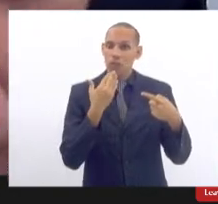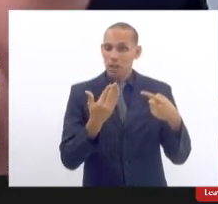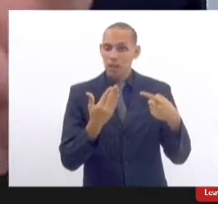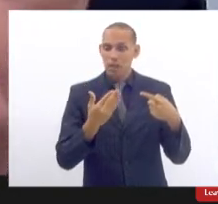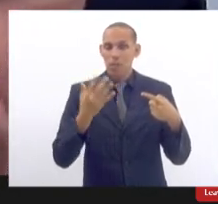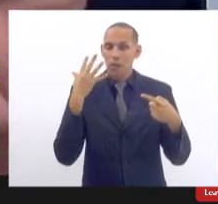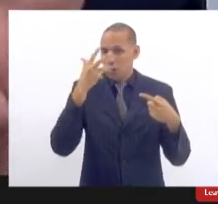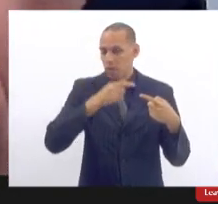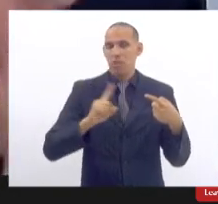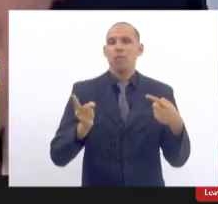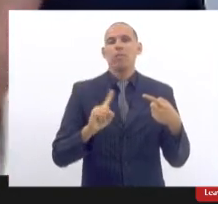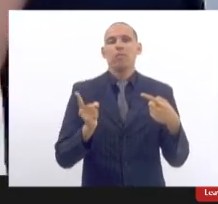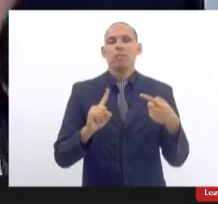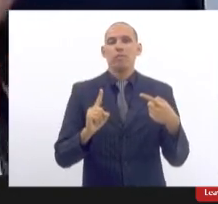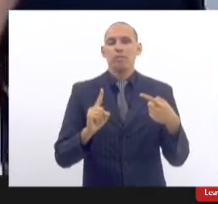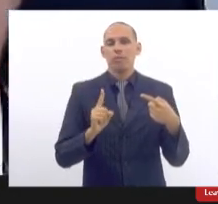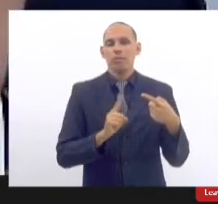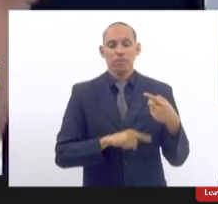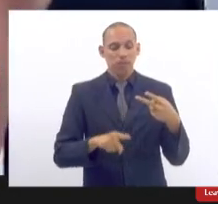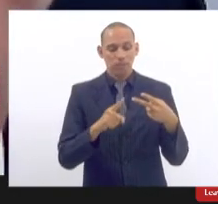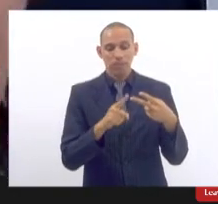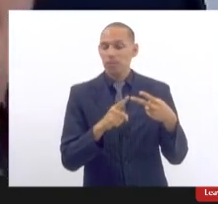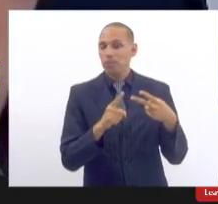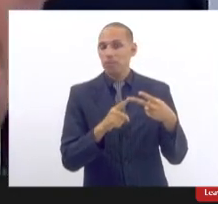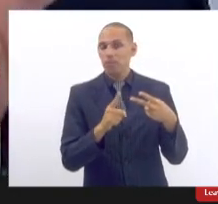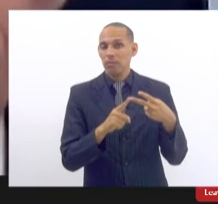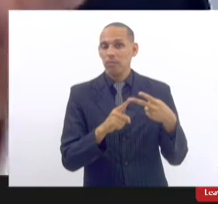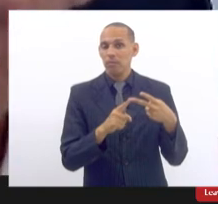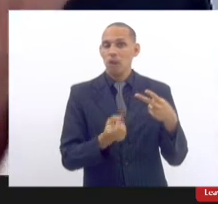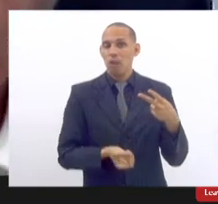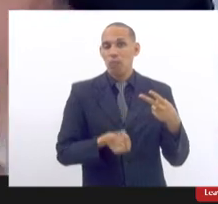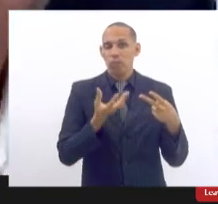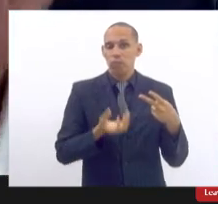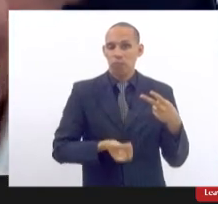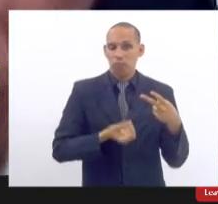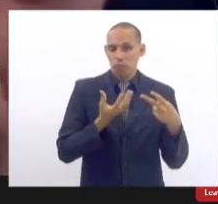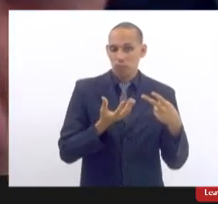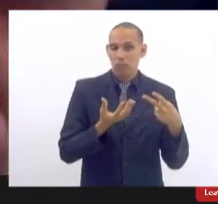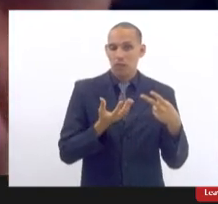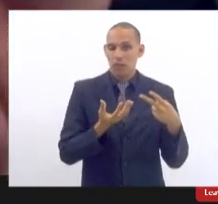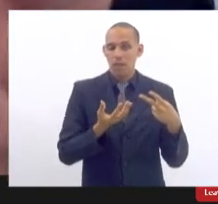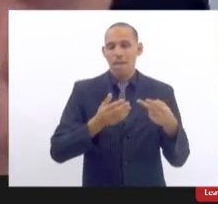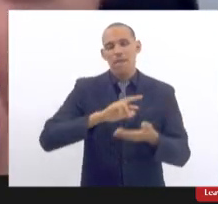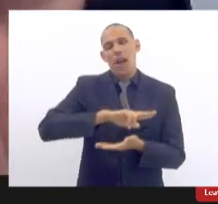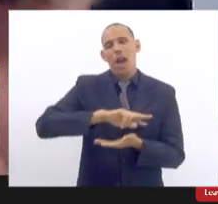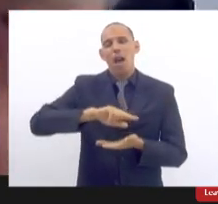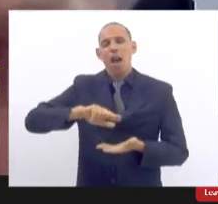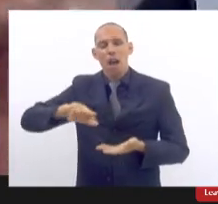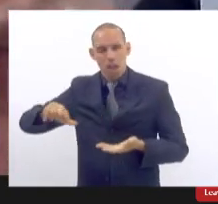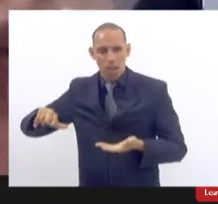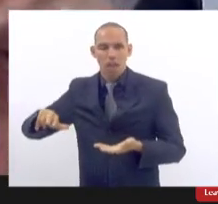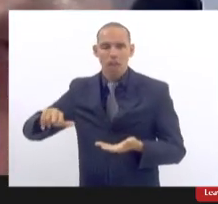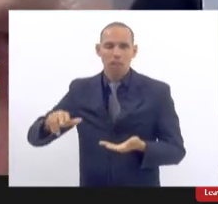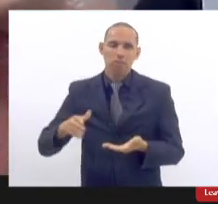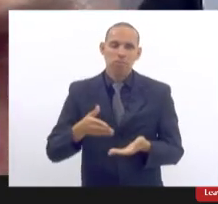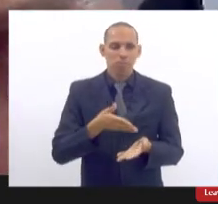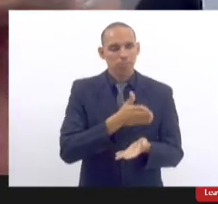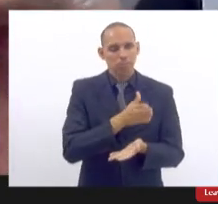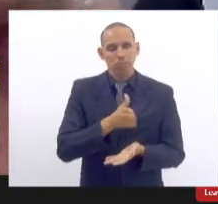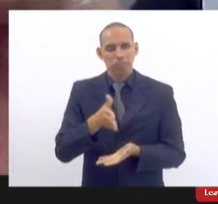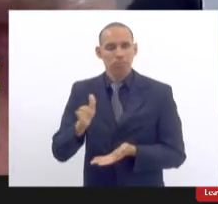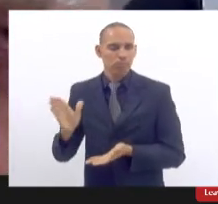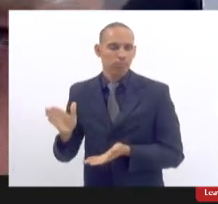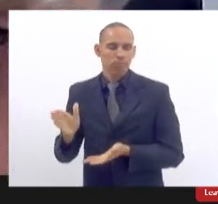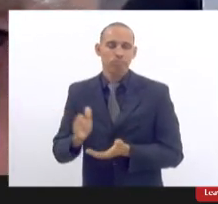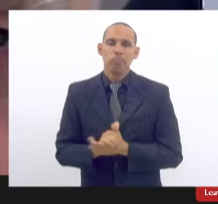é estética e a questão da informação com as suas várias e várias vertentes eu